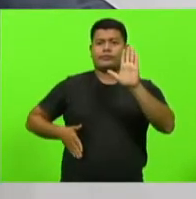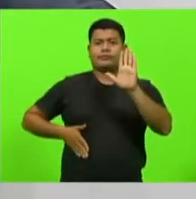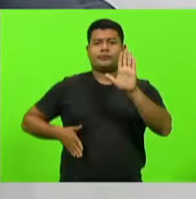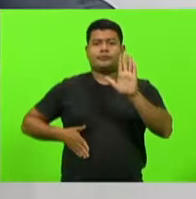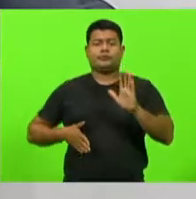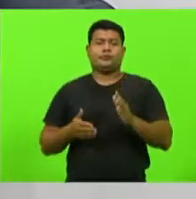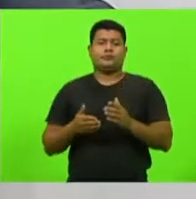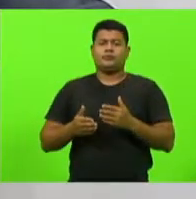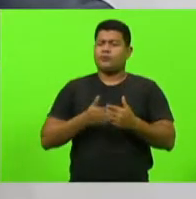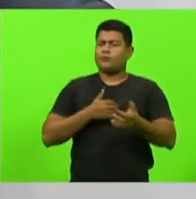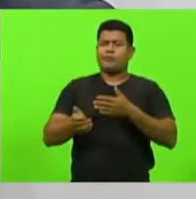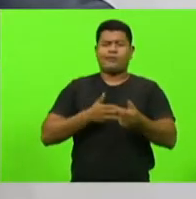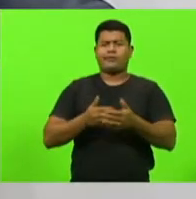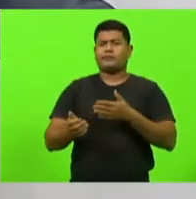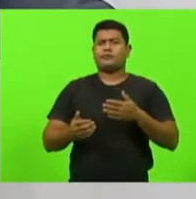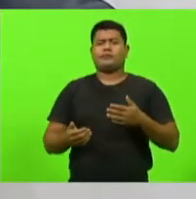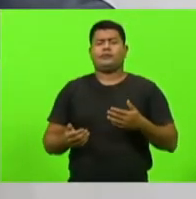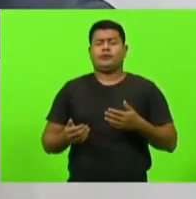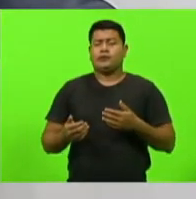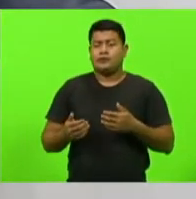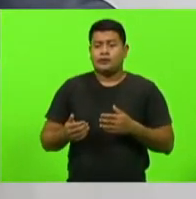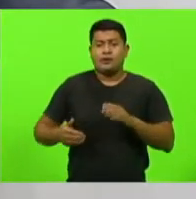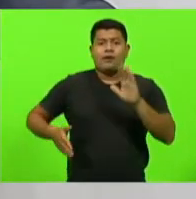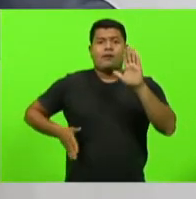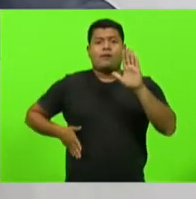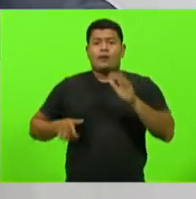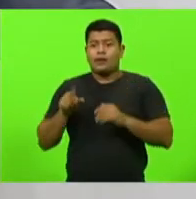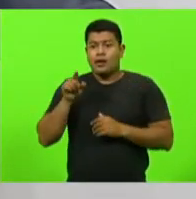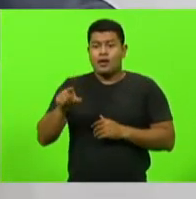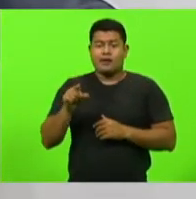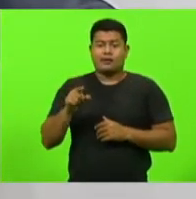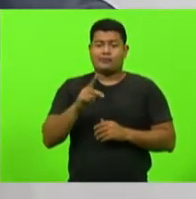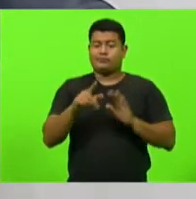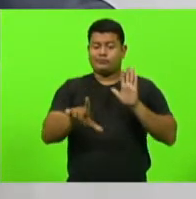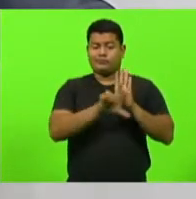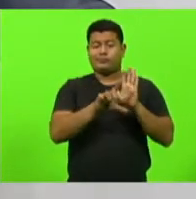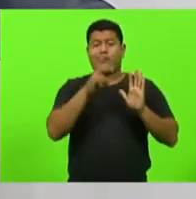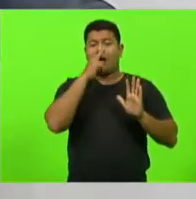criminoso que burla o sistema, seja o corrupto.